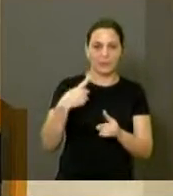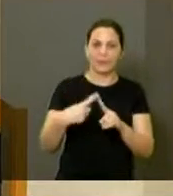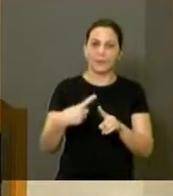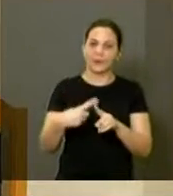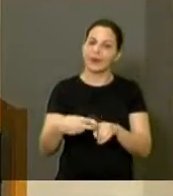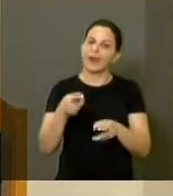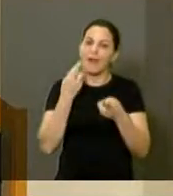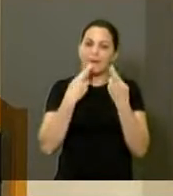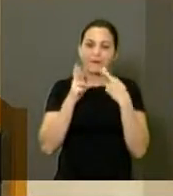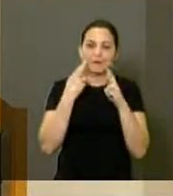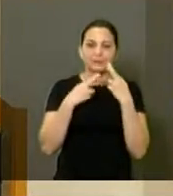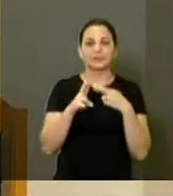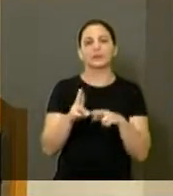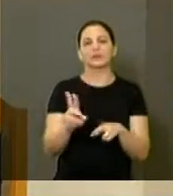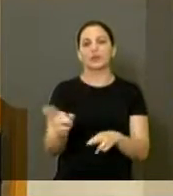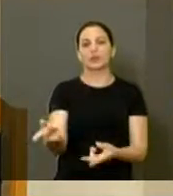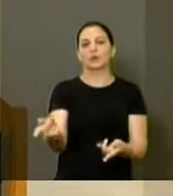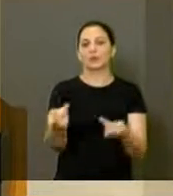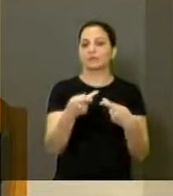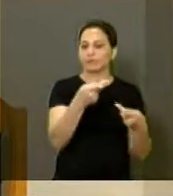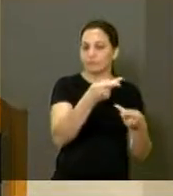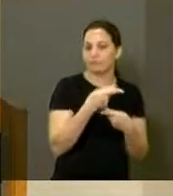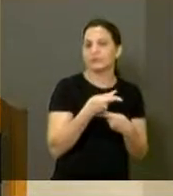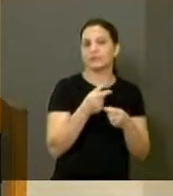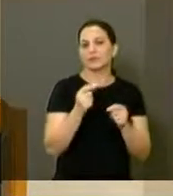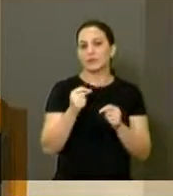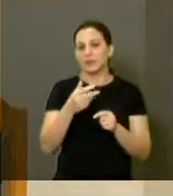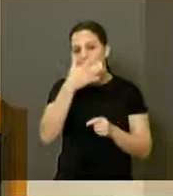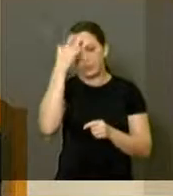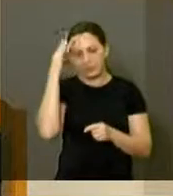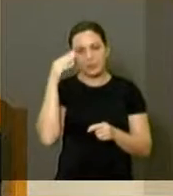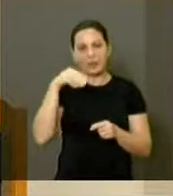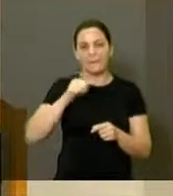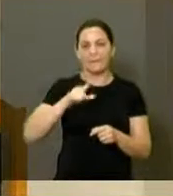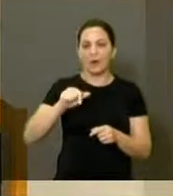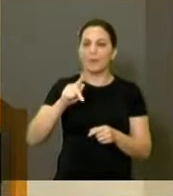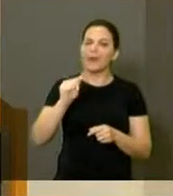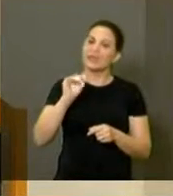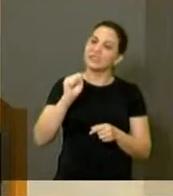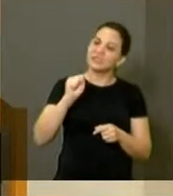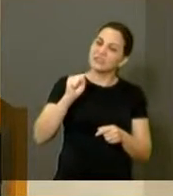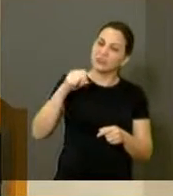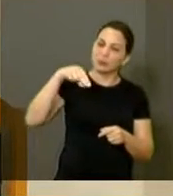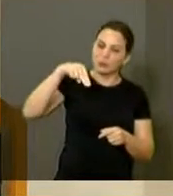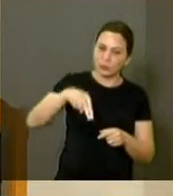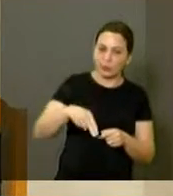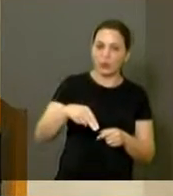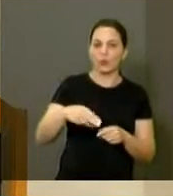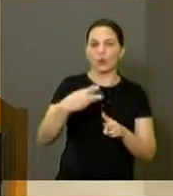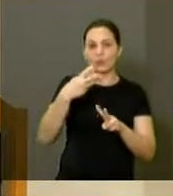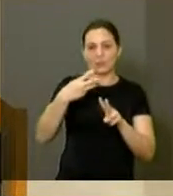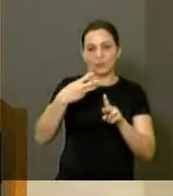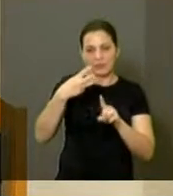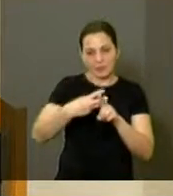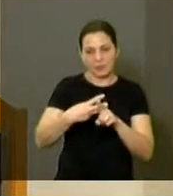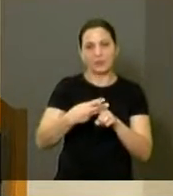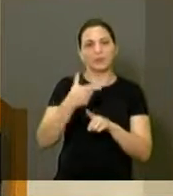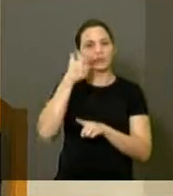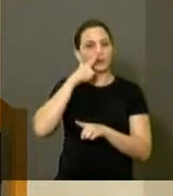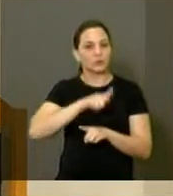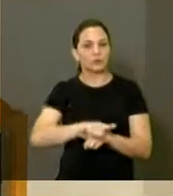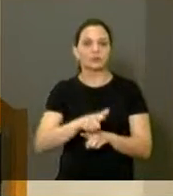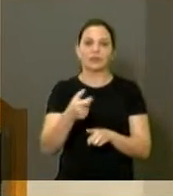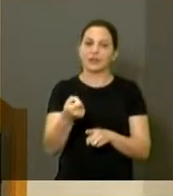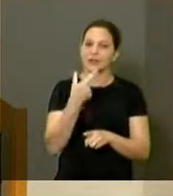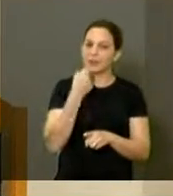reclamações que nós recebemos de pessoas que têm mal de Parkinson, que há três meses não recebem o medicamento para fazer